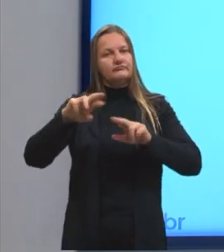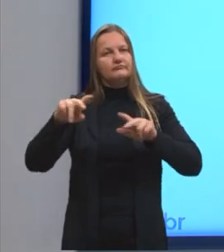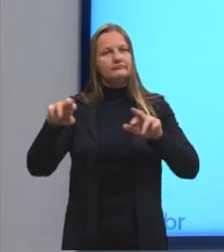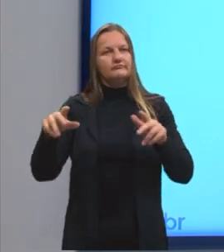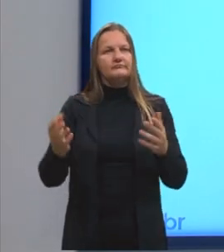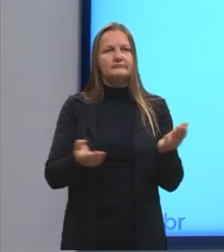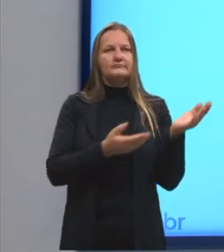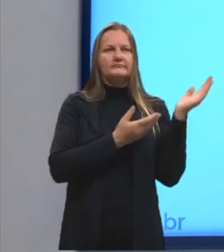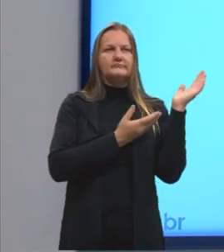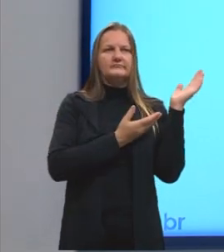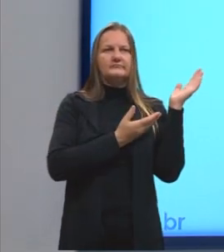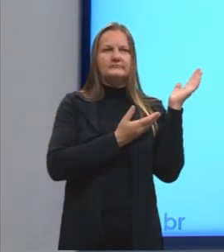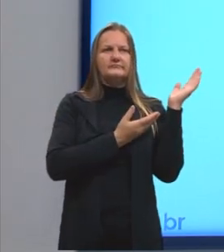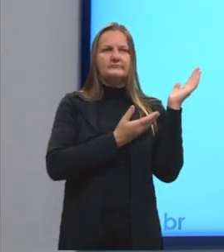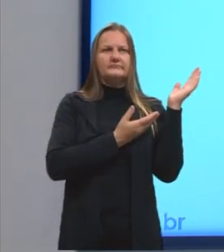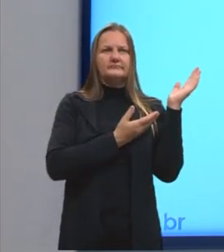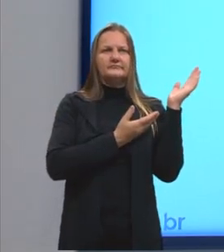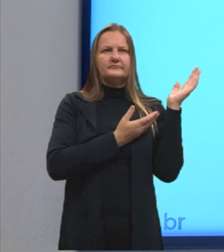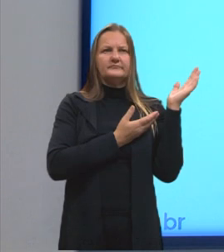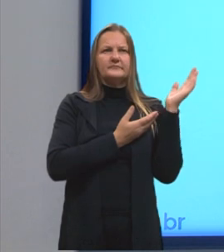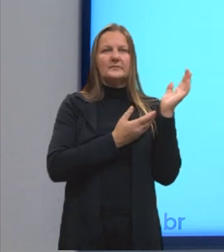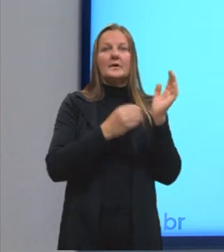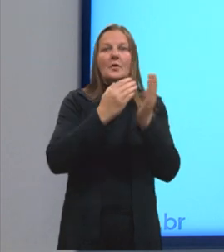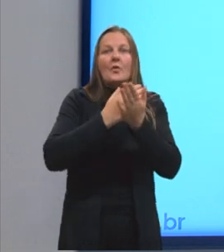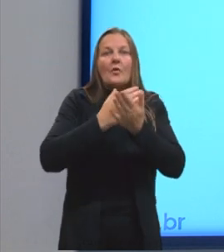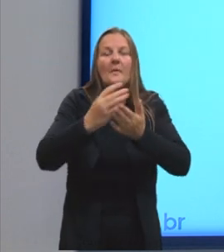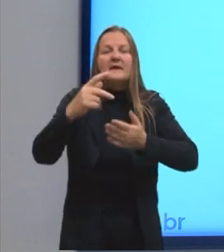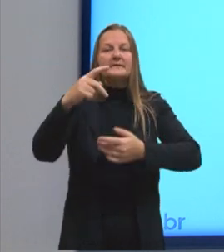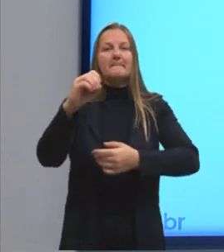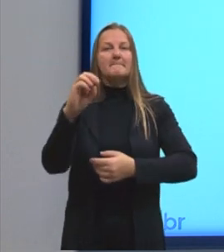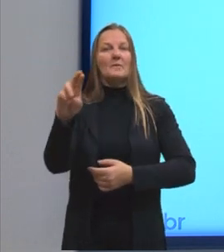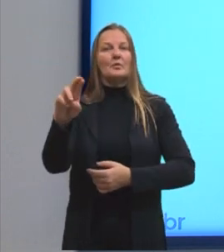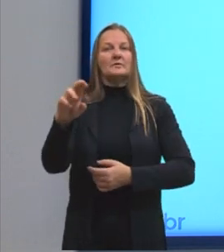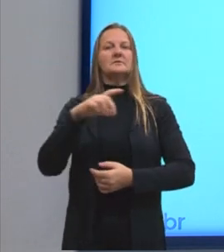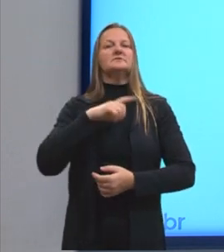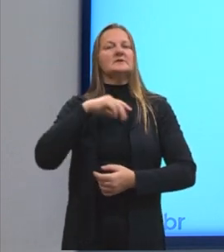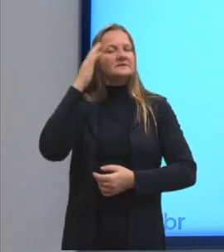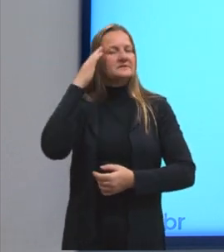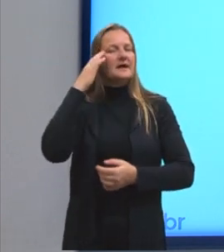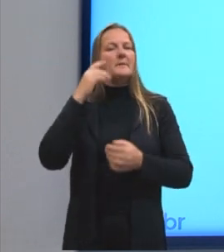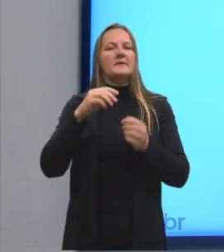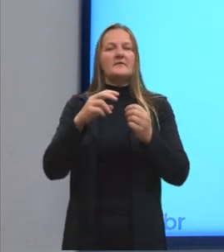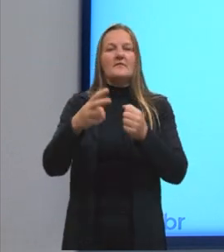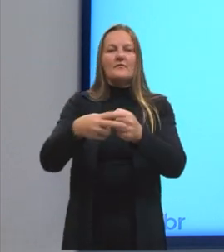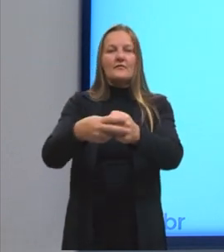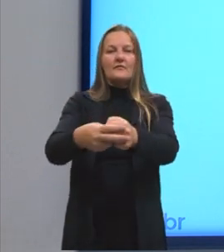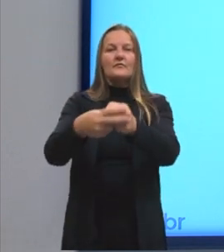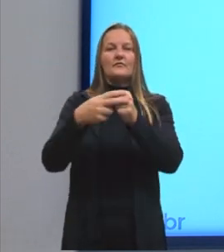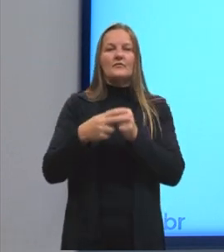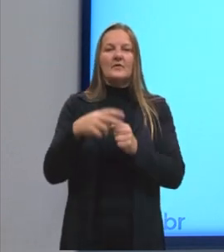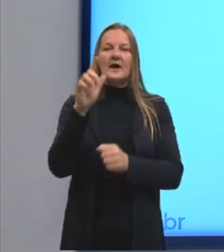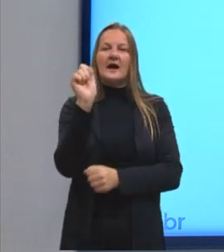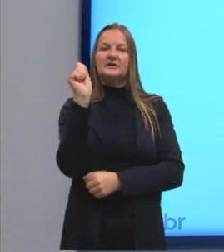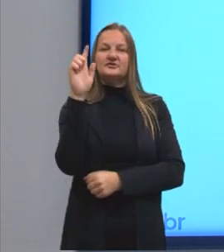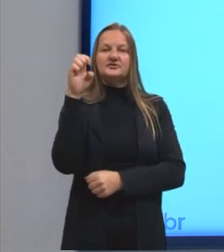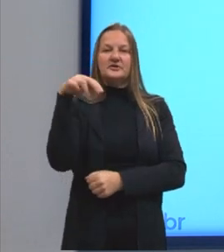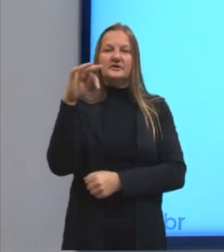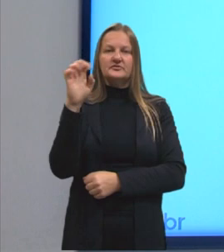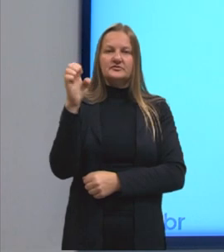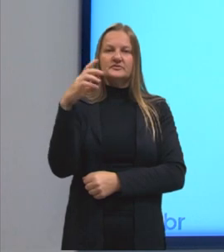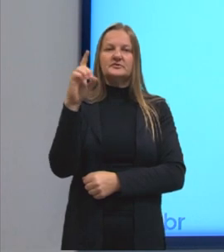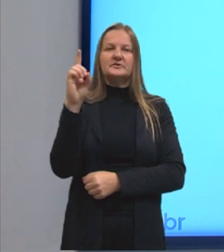Então, aquele termo que começa com essa preposição é o que a gente vai chamar de agente da passiva.